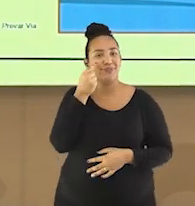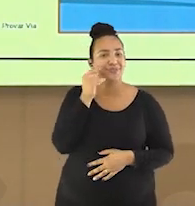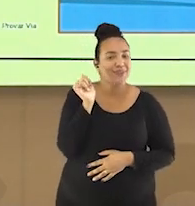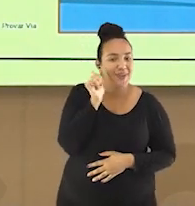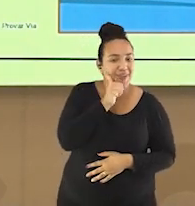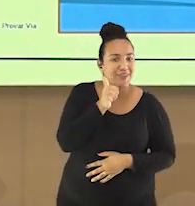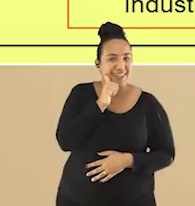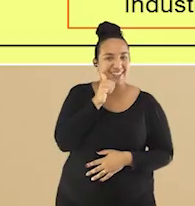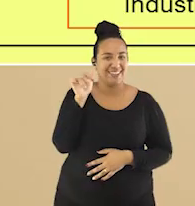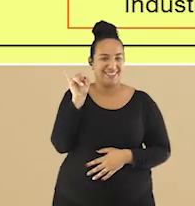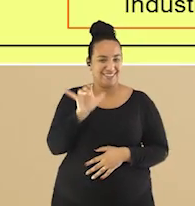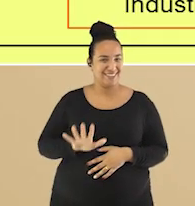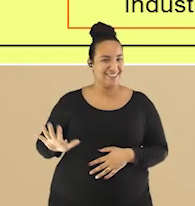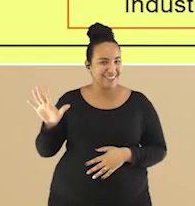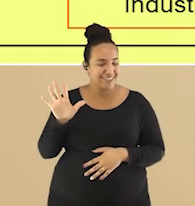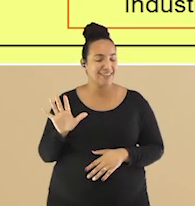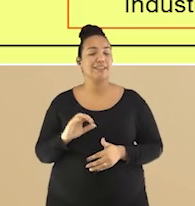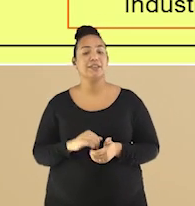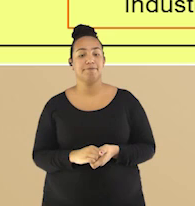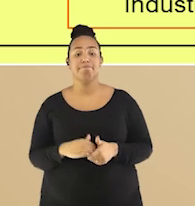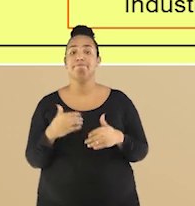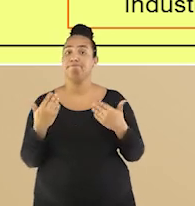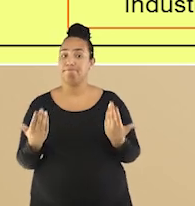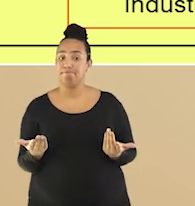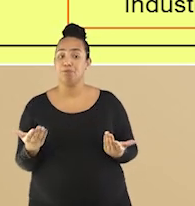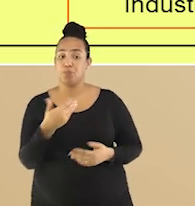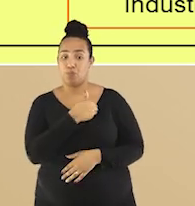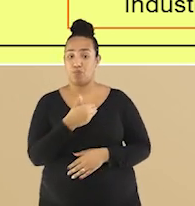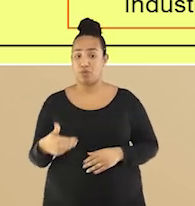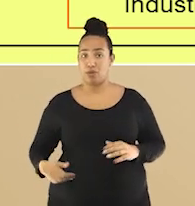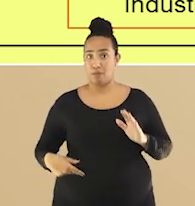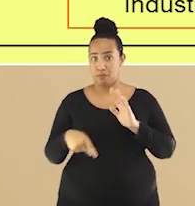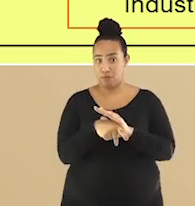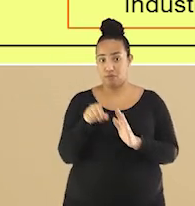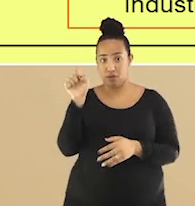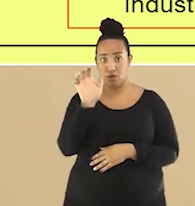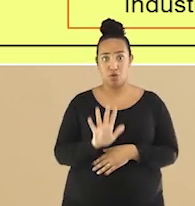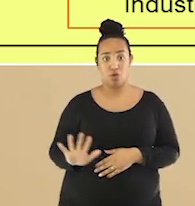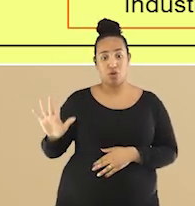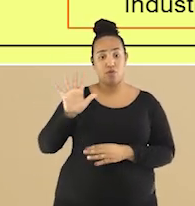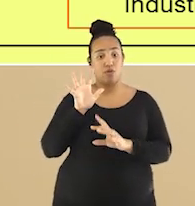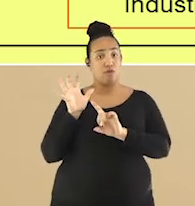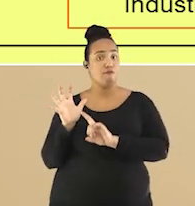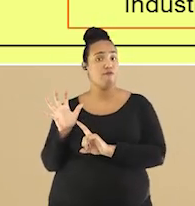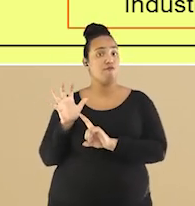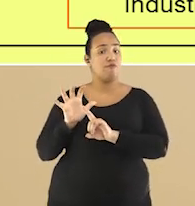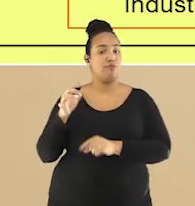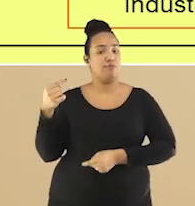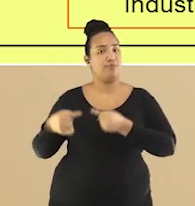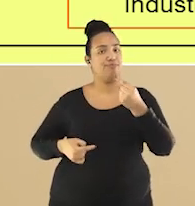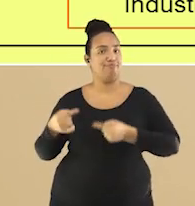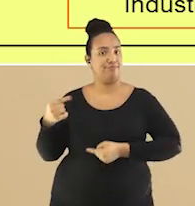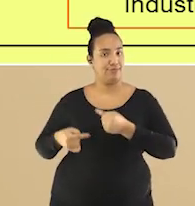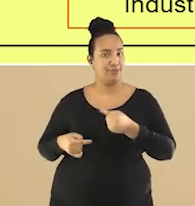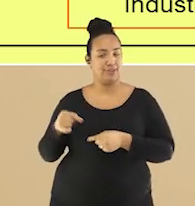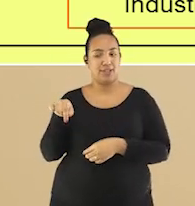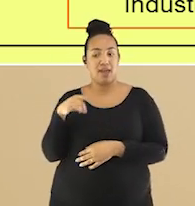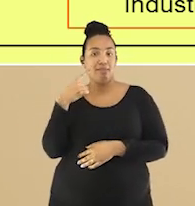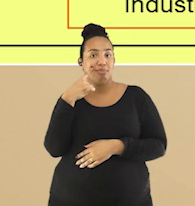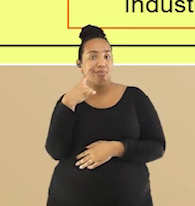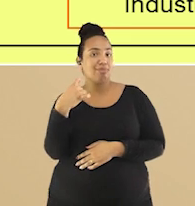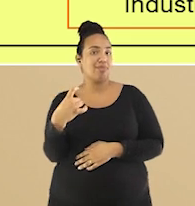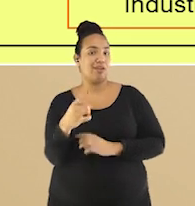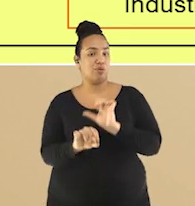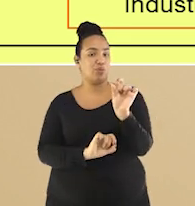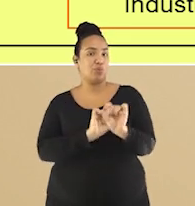bolsas cheias de compra. Gradativamente, os governos europeus intervieram politicamente nessas regiões, com o interesse de